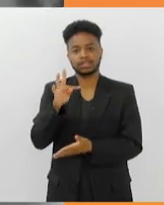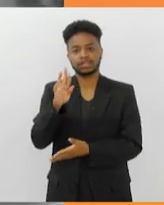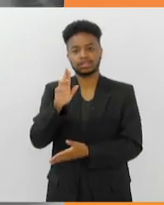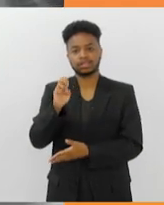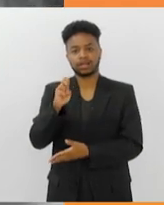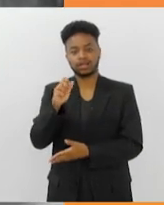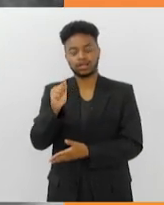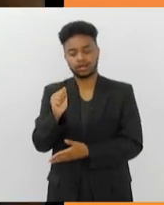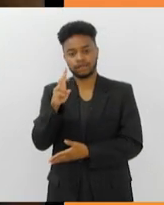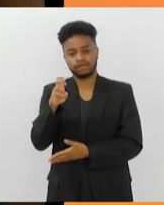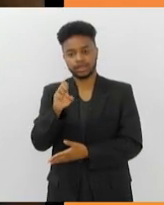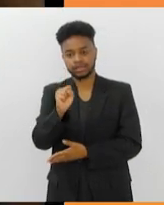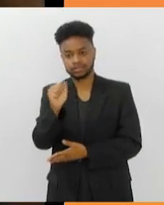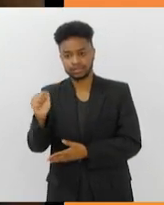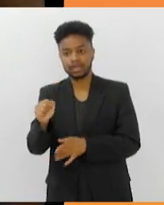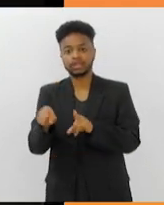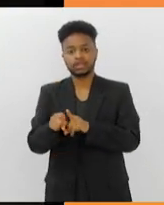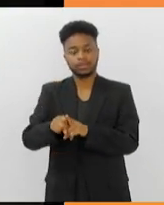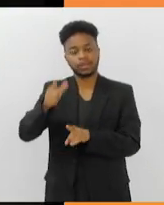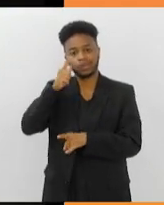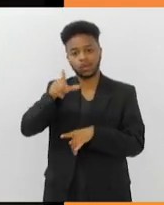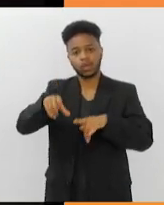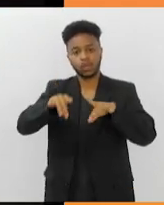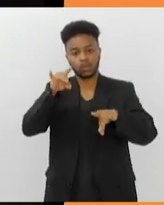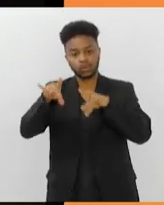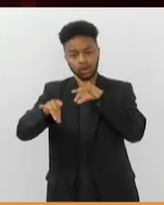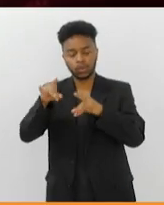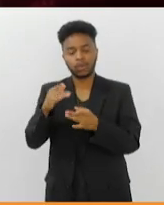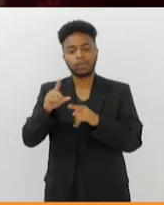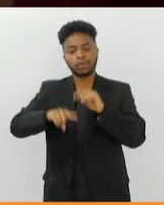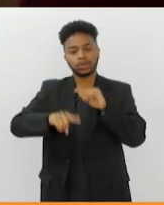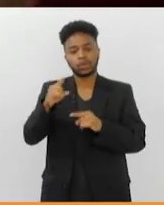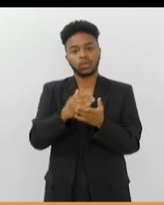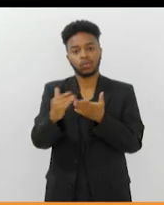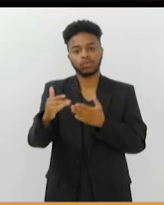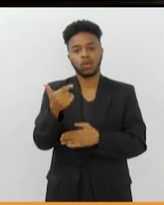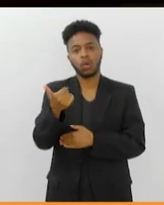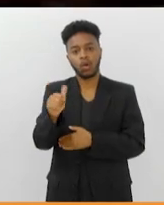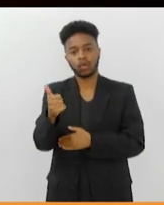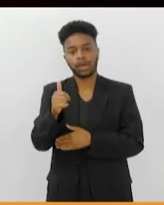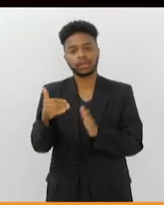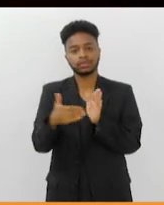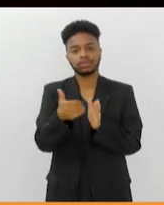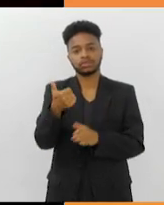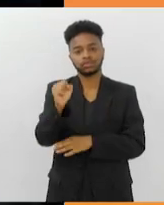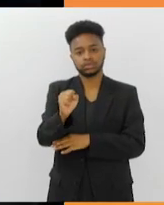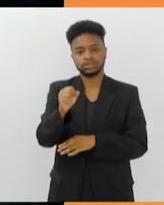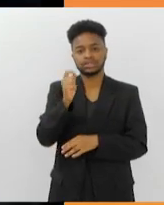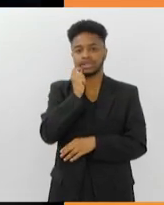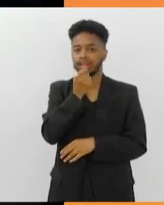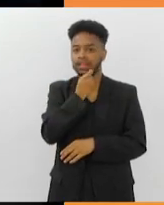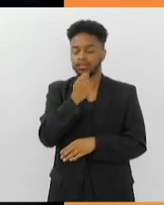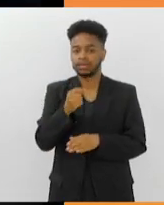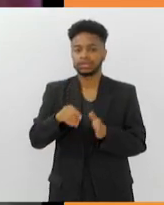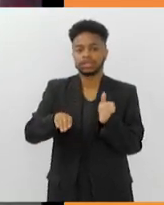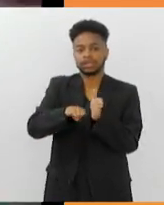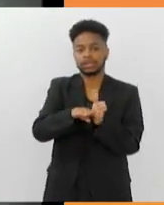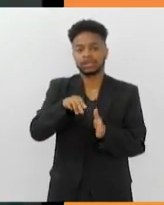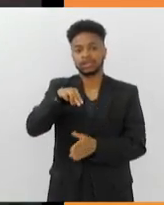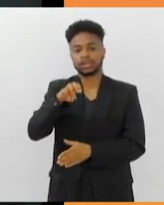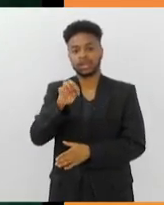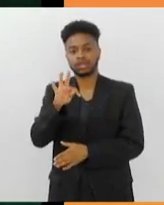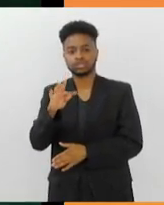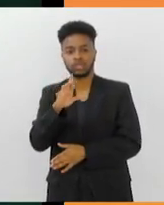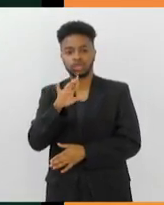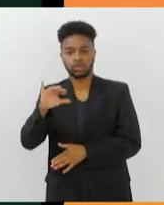Leblon. Luciana também é curadora da mostra que vai de 11 a 18 de setembro na Estação Net Rio, com filmes das grandes